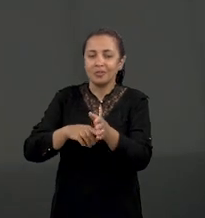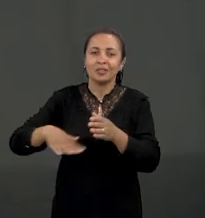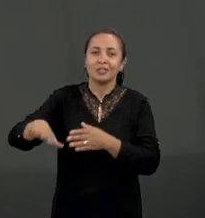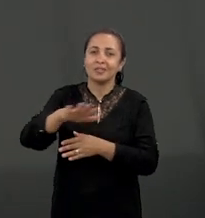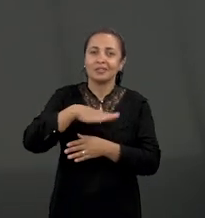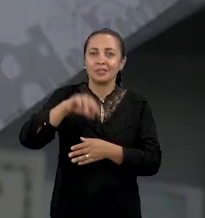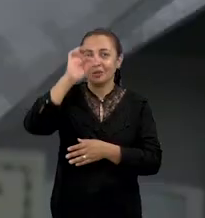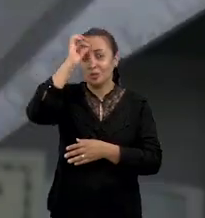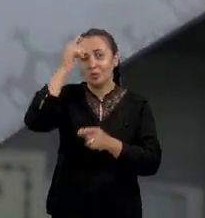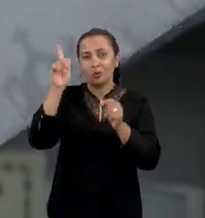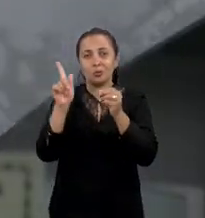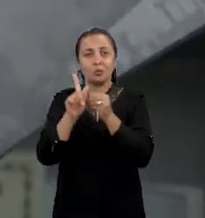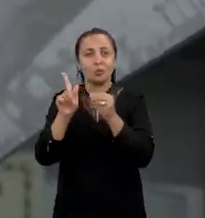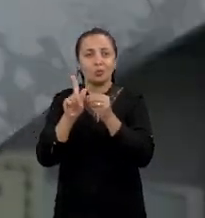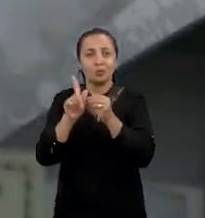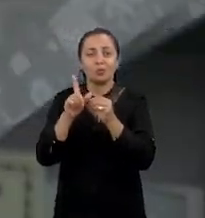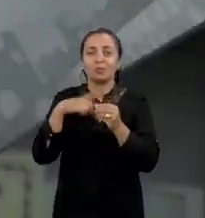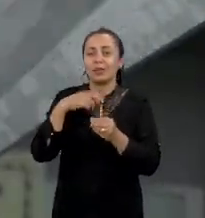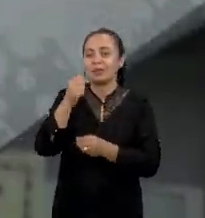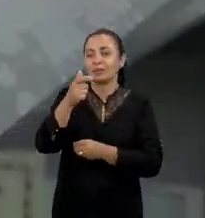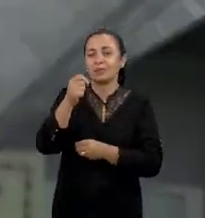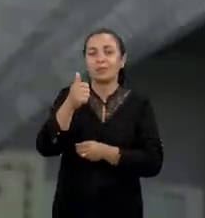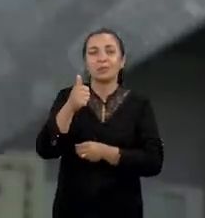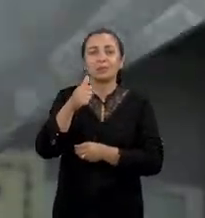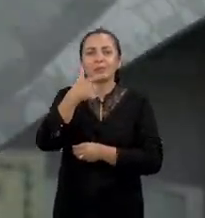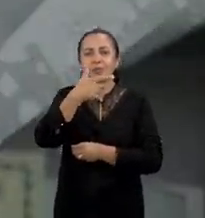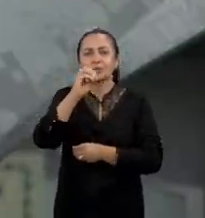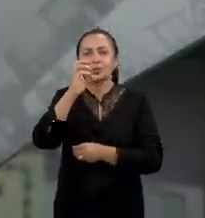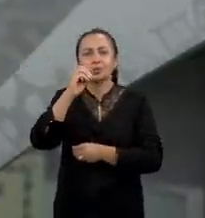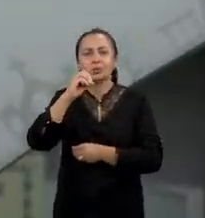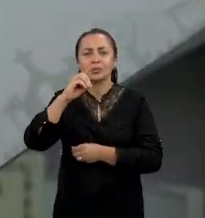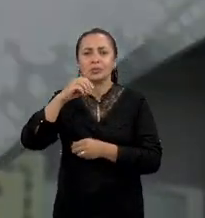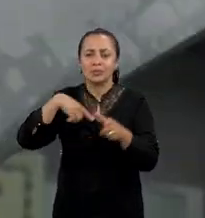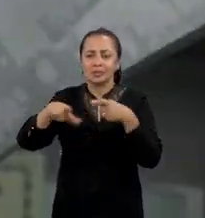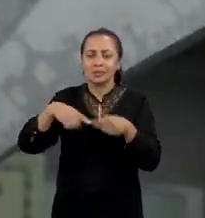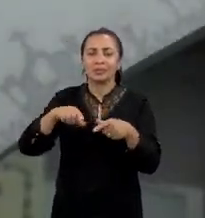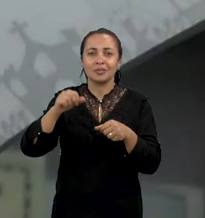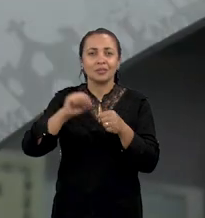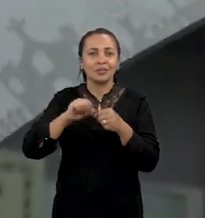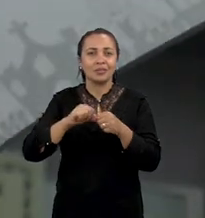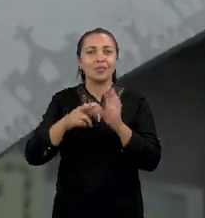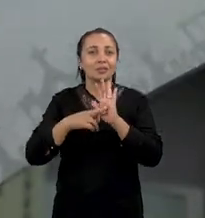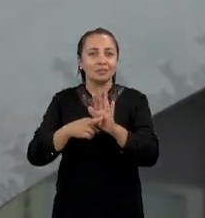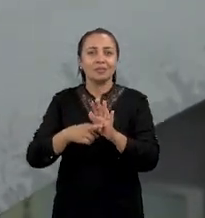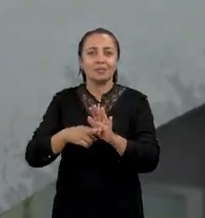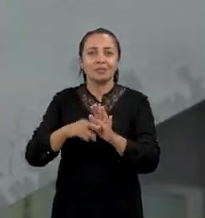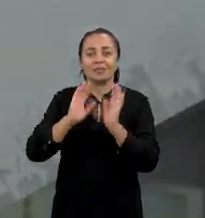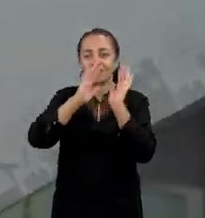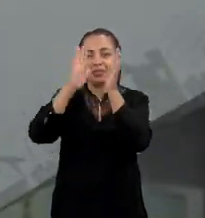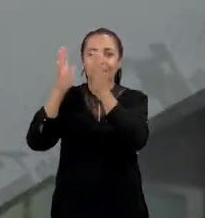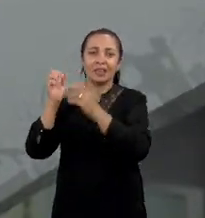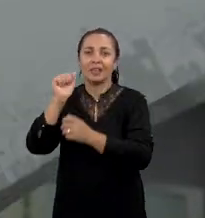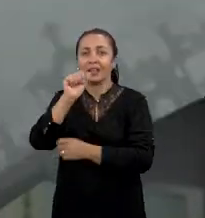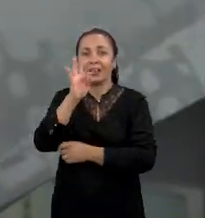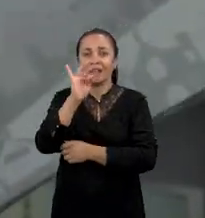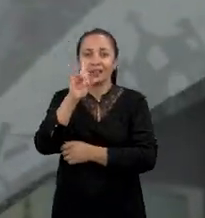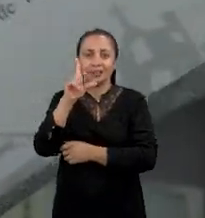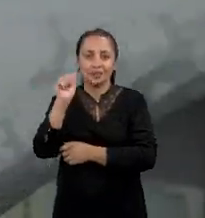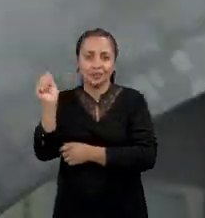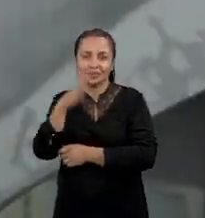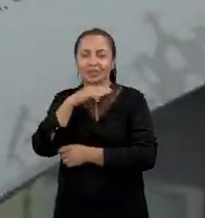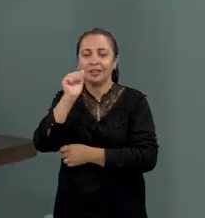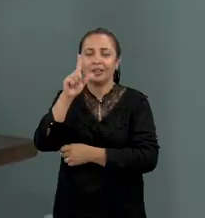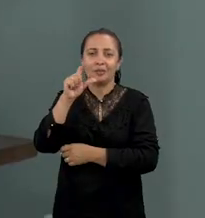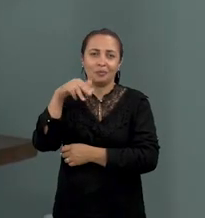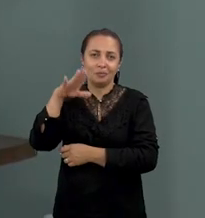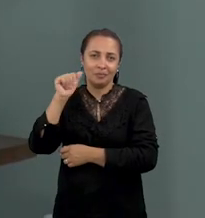pesquisas na área. Somente no Google Acadêmico, quase 200 trabalhos fazem referência à Biblioteca Átila de